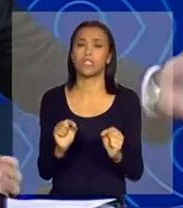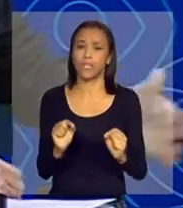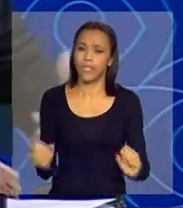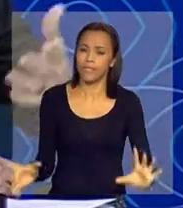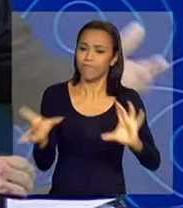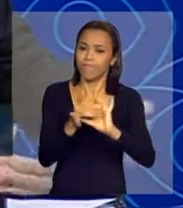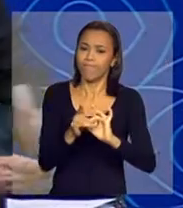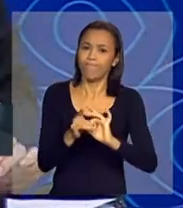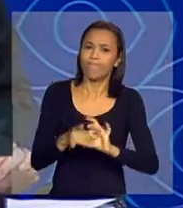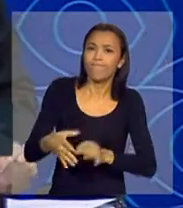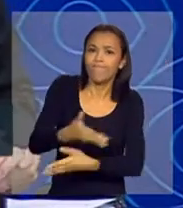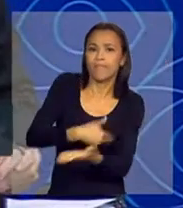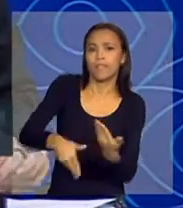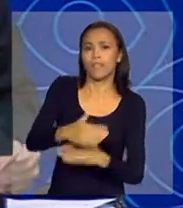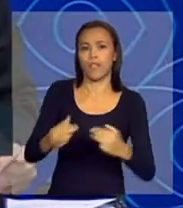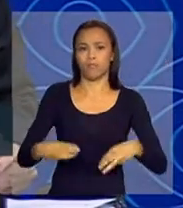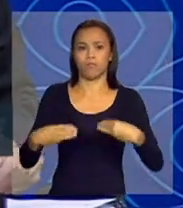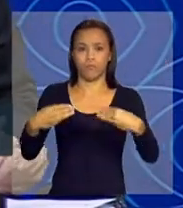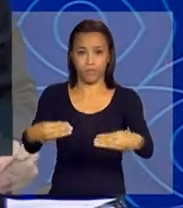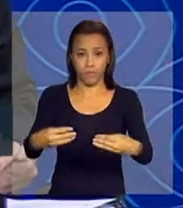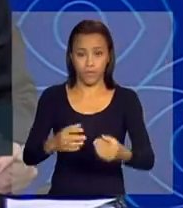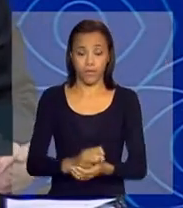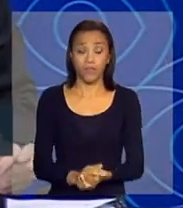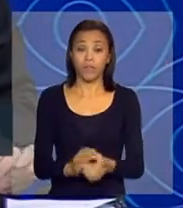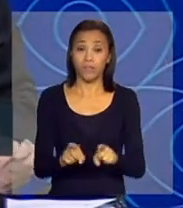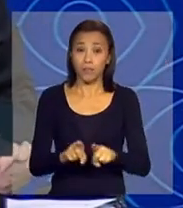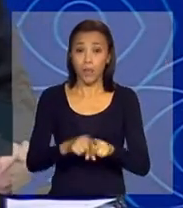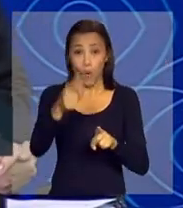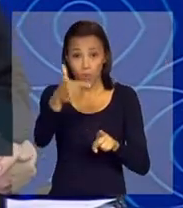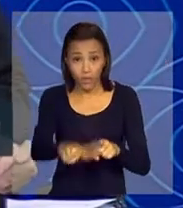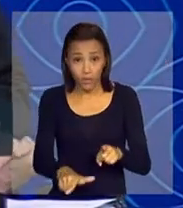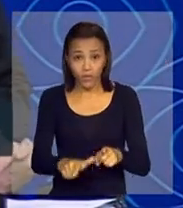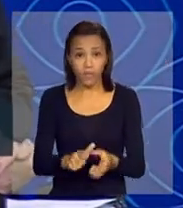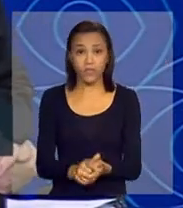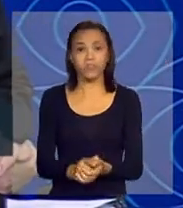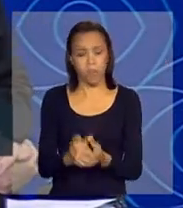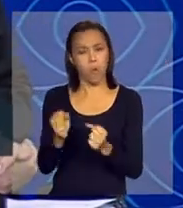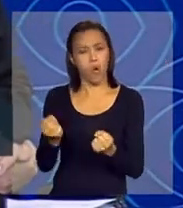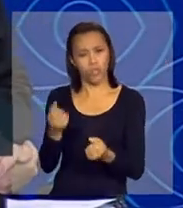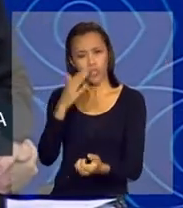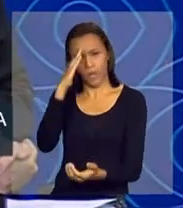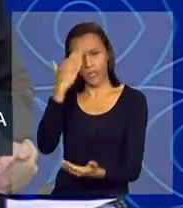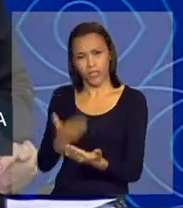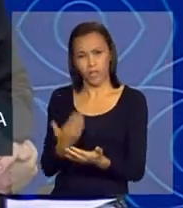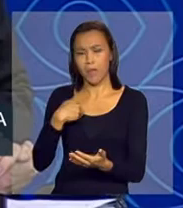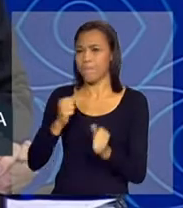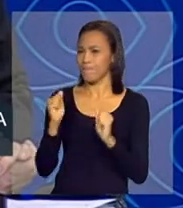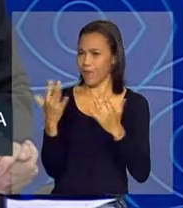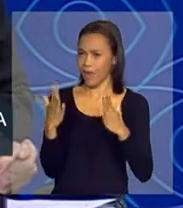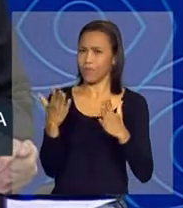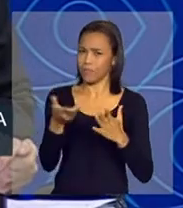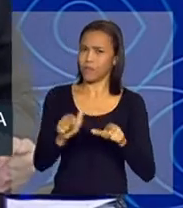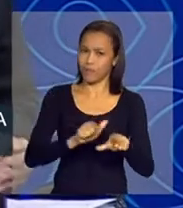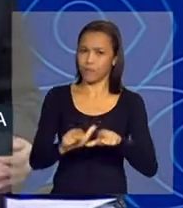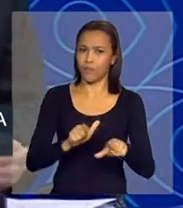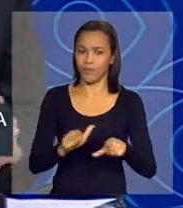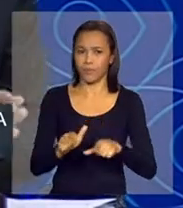integrada e reta com os mais compromissos. E, uma vez, Aldo, conte conosco e parabéns por essa iniciativa.